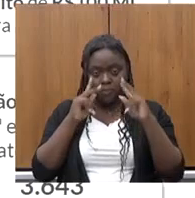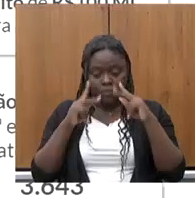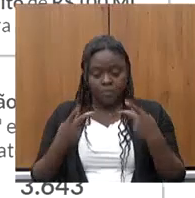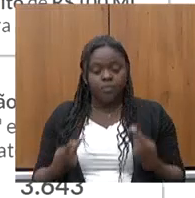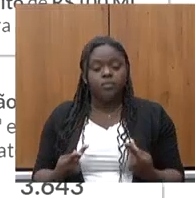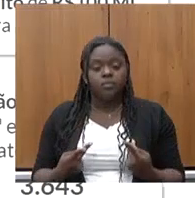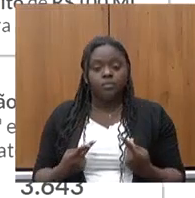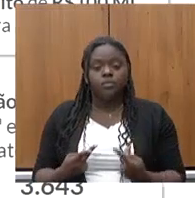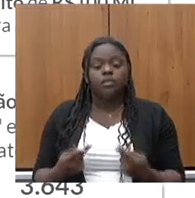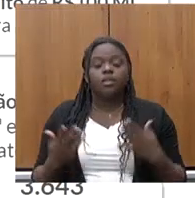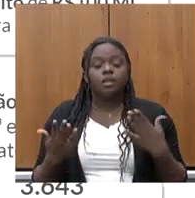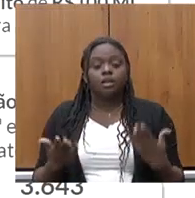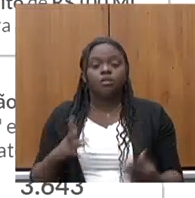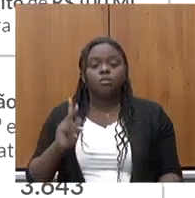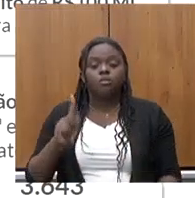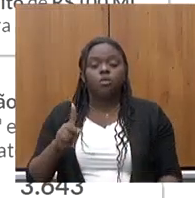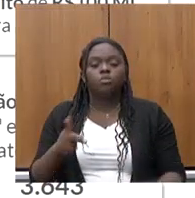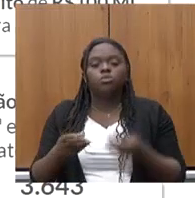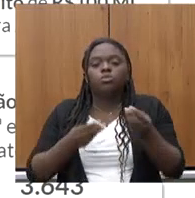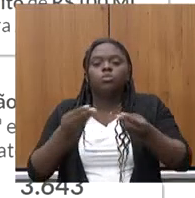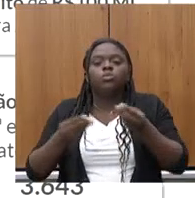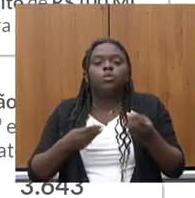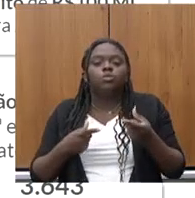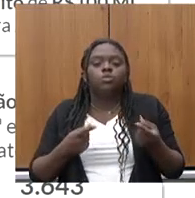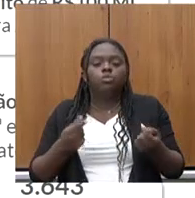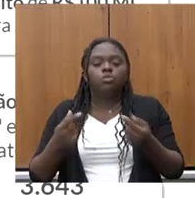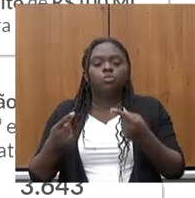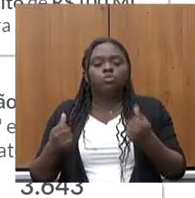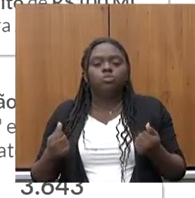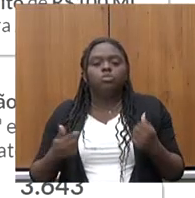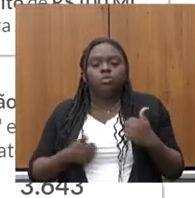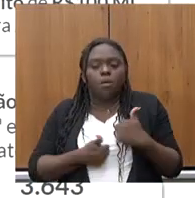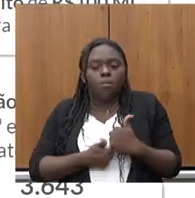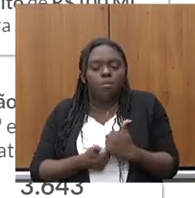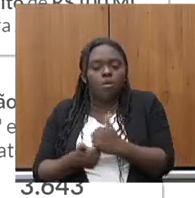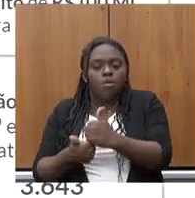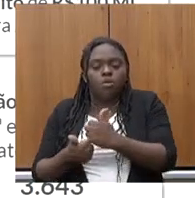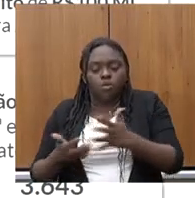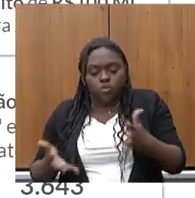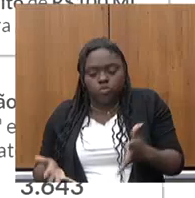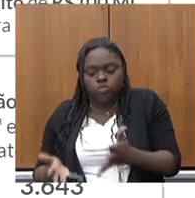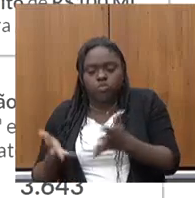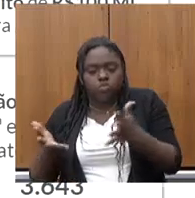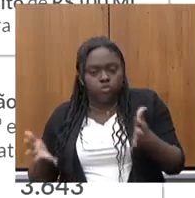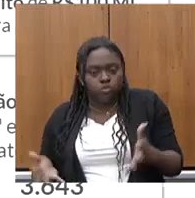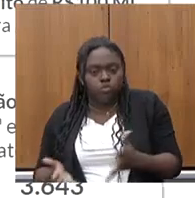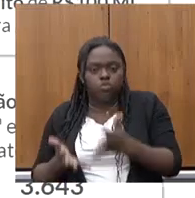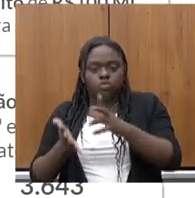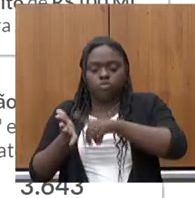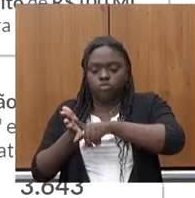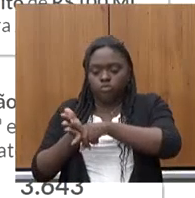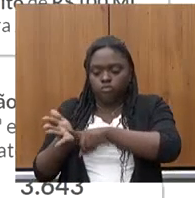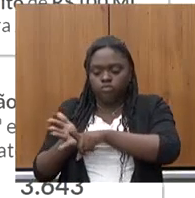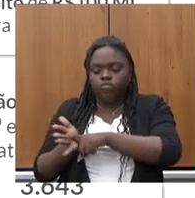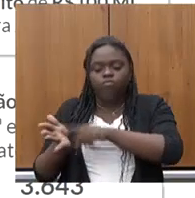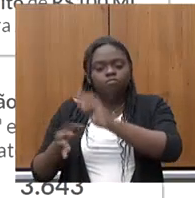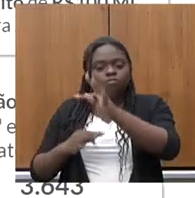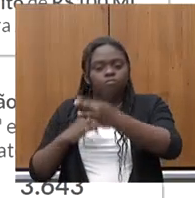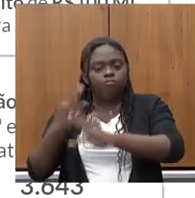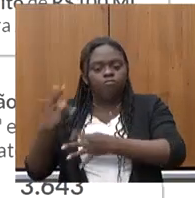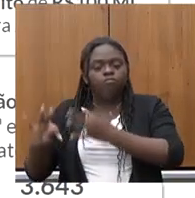APLs contam com recursos de apoio e incentivo à ciência, tecnologia e inovação da FAPMIG,